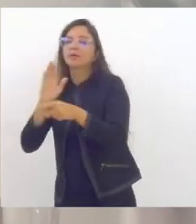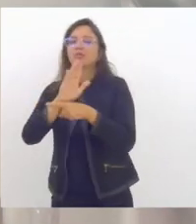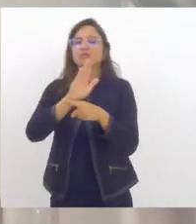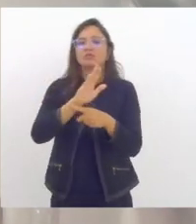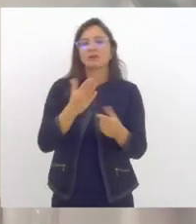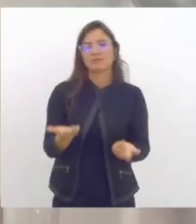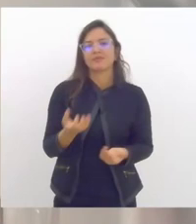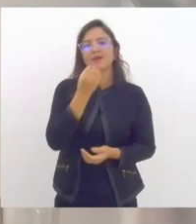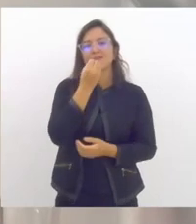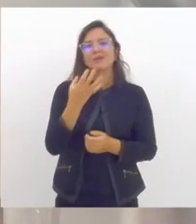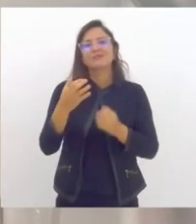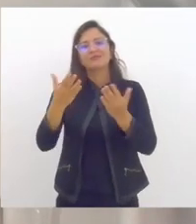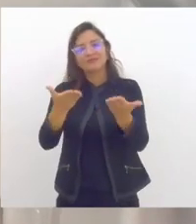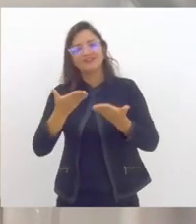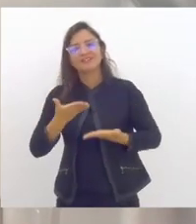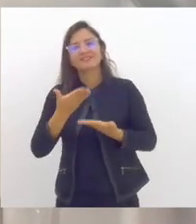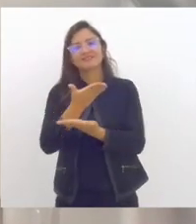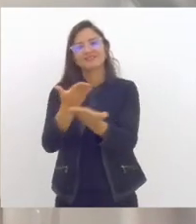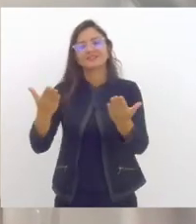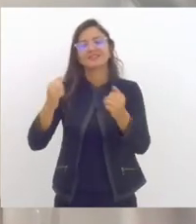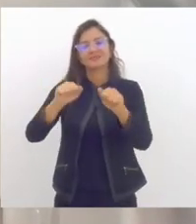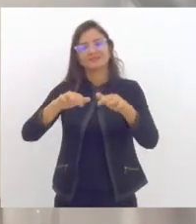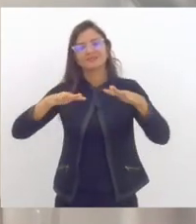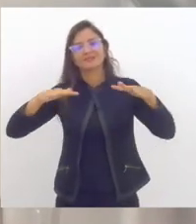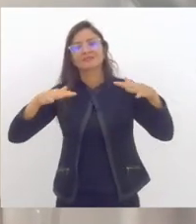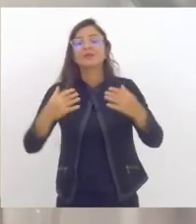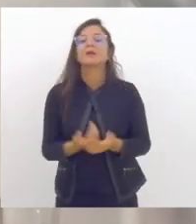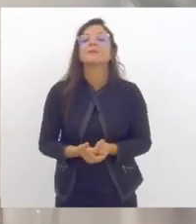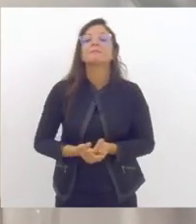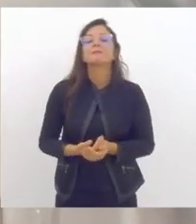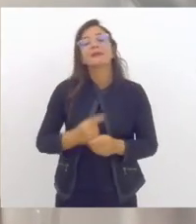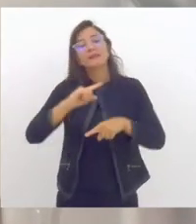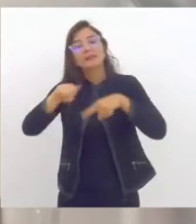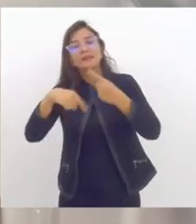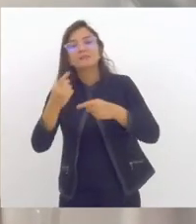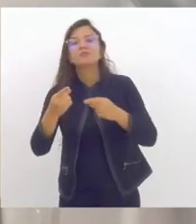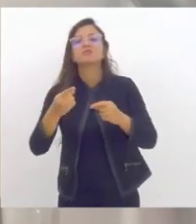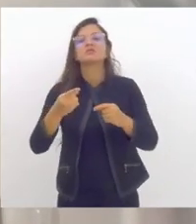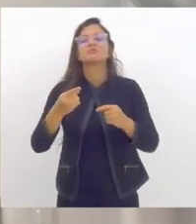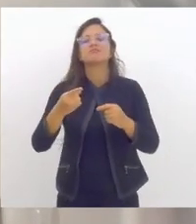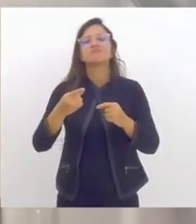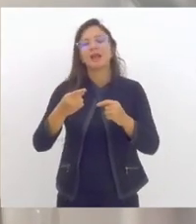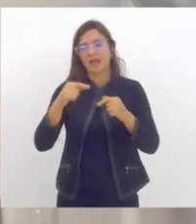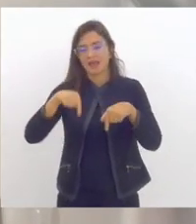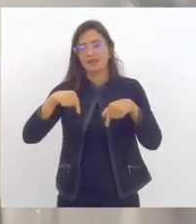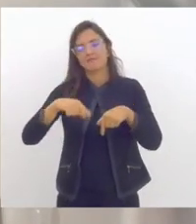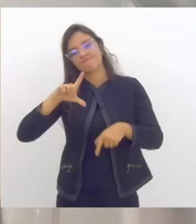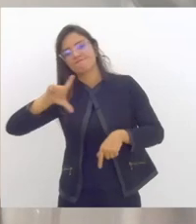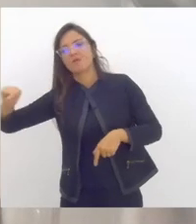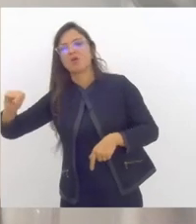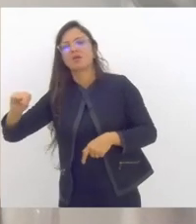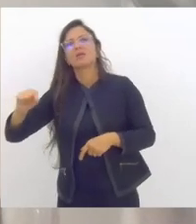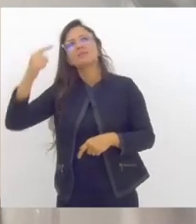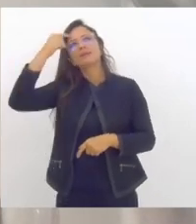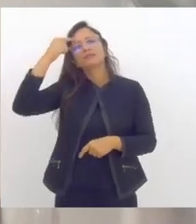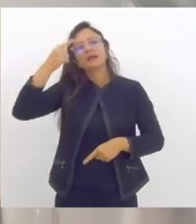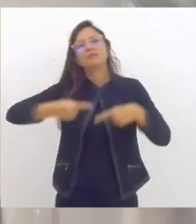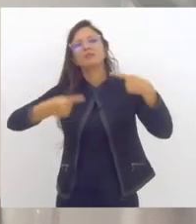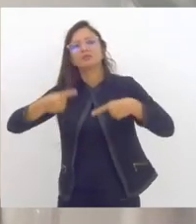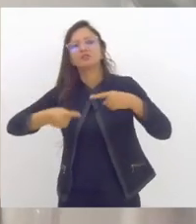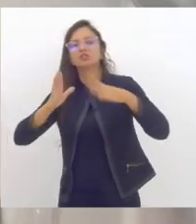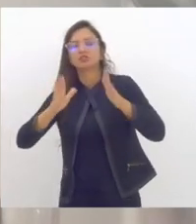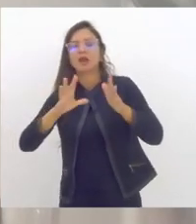bem-vindas a essa audiência pública e que a gente possa sair daqui com políticas bem articuladas para